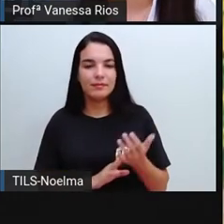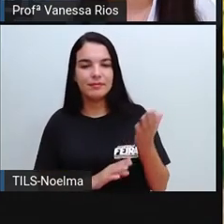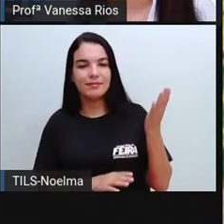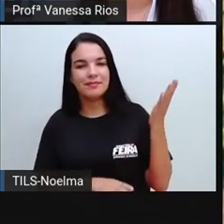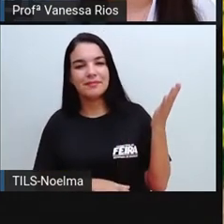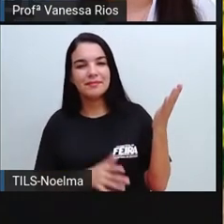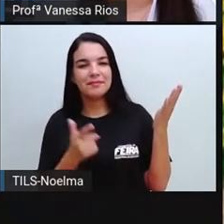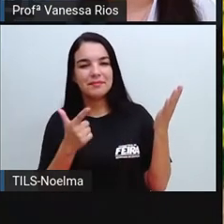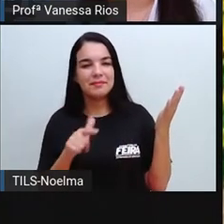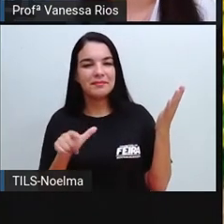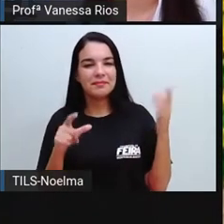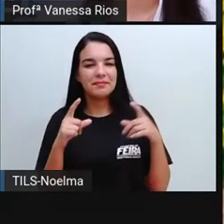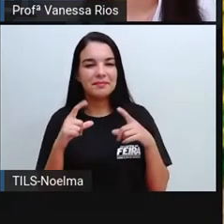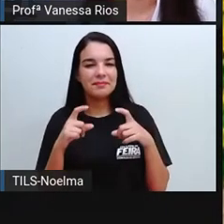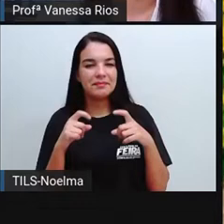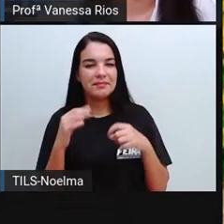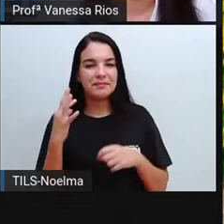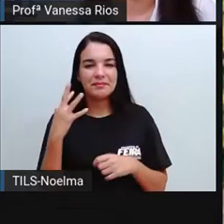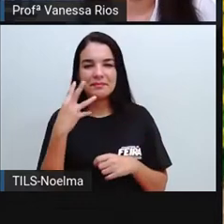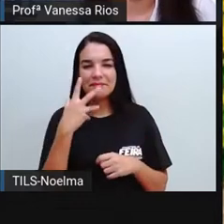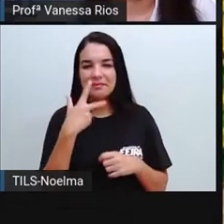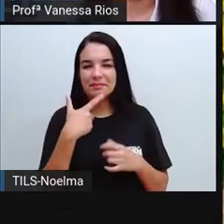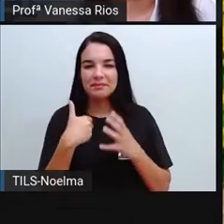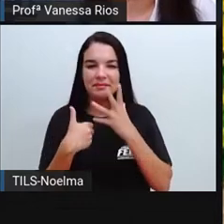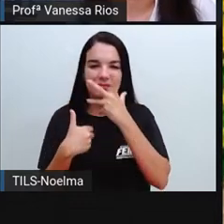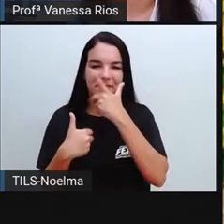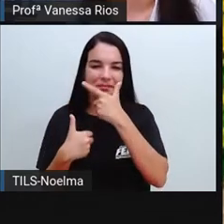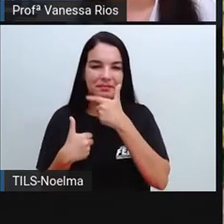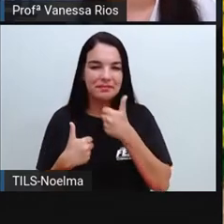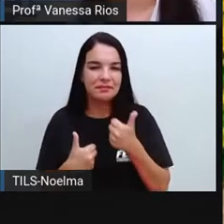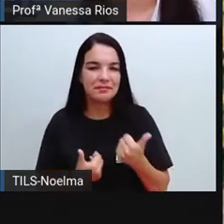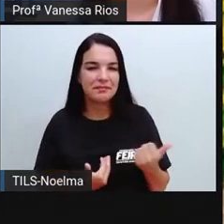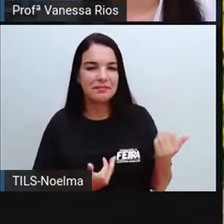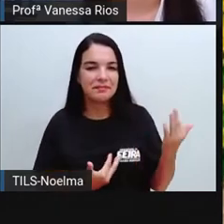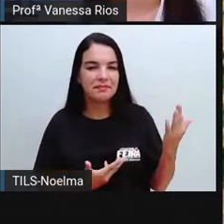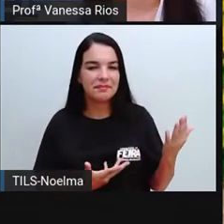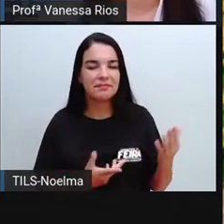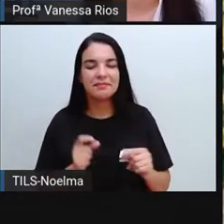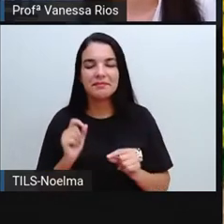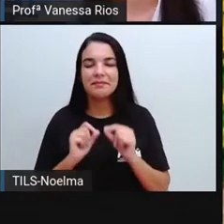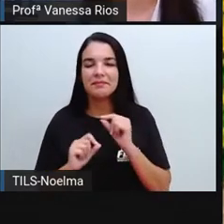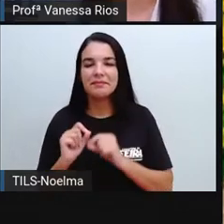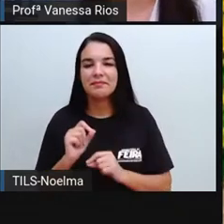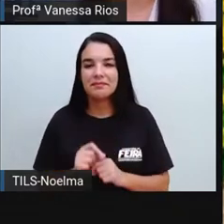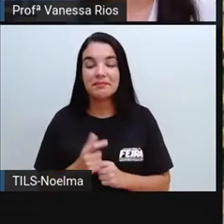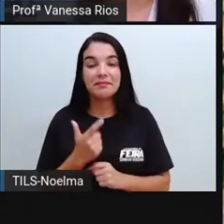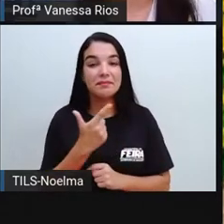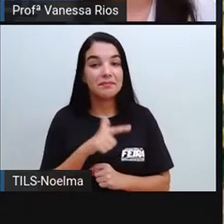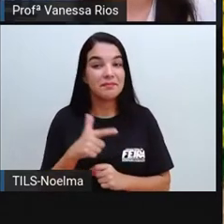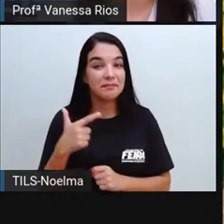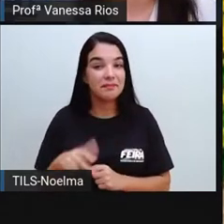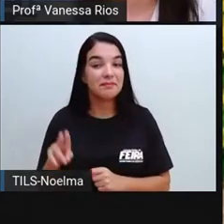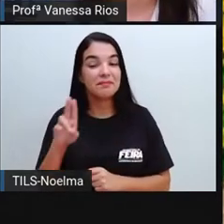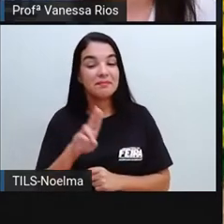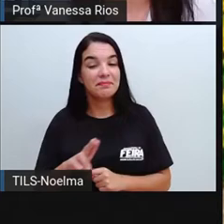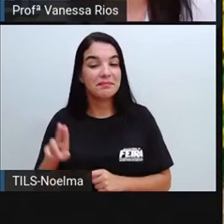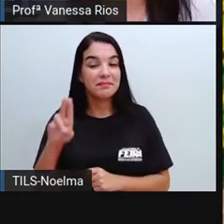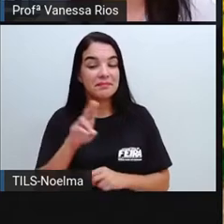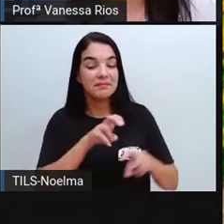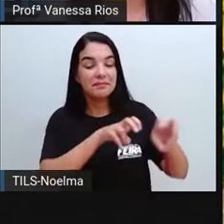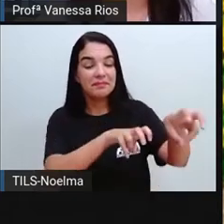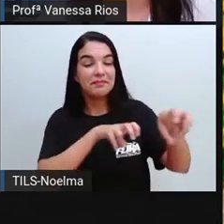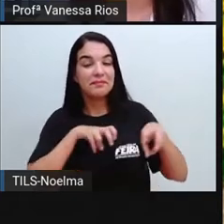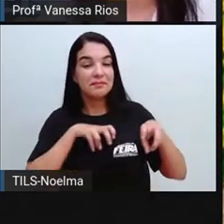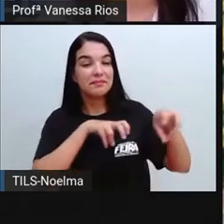Olha novamente aí as flores que a Pró mostrou anteriormente, não é? Trazendo aí outras utilidades para aquilo que é